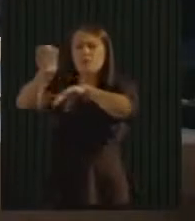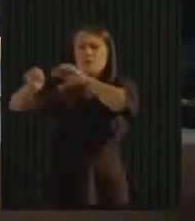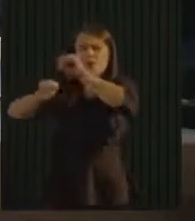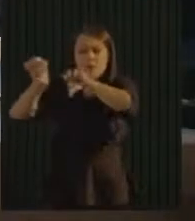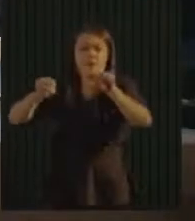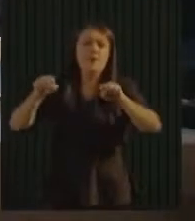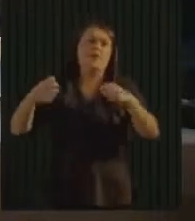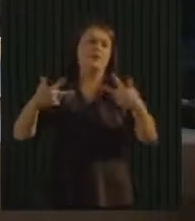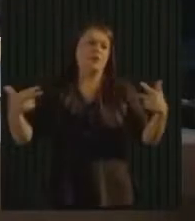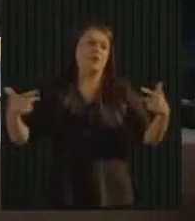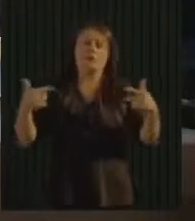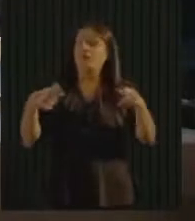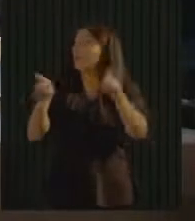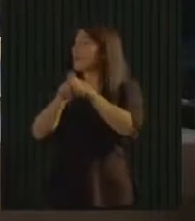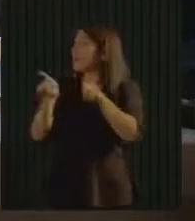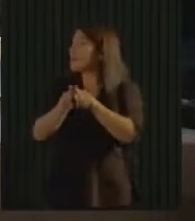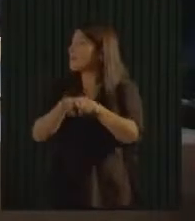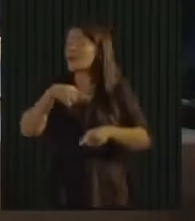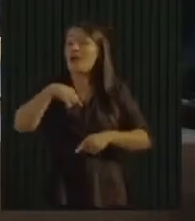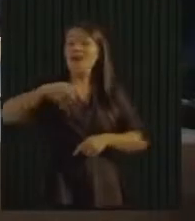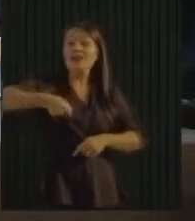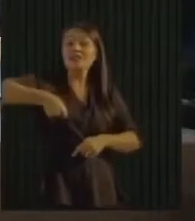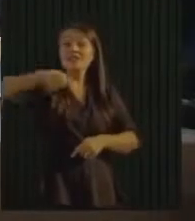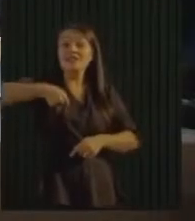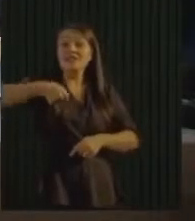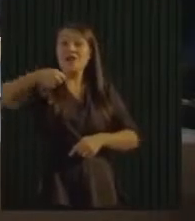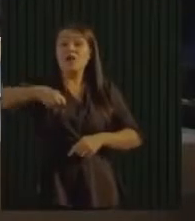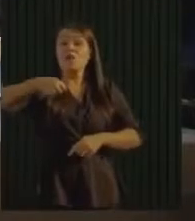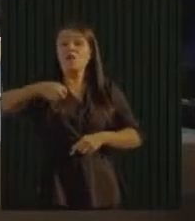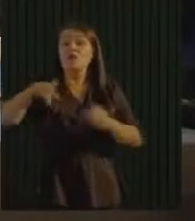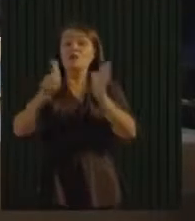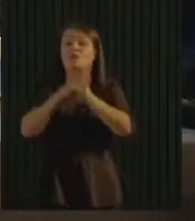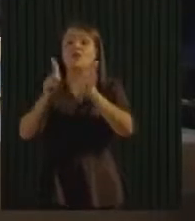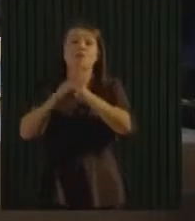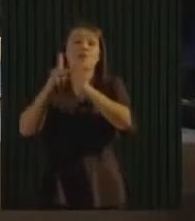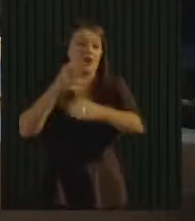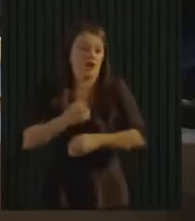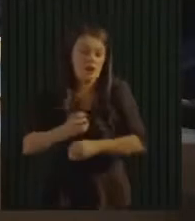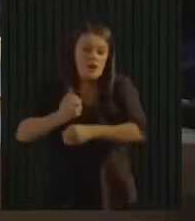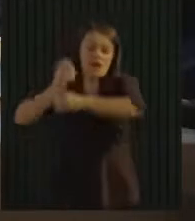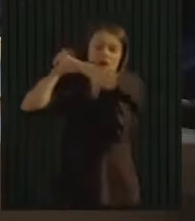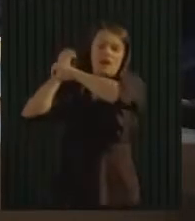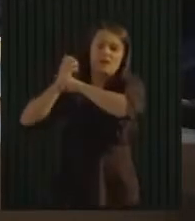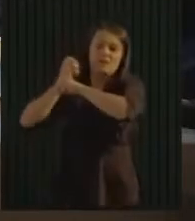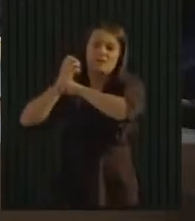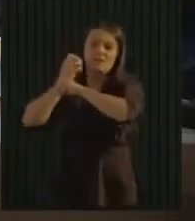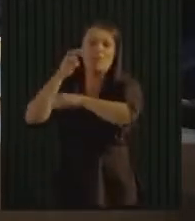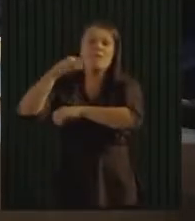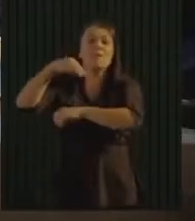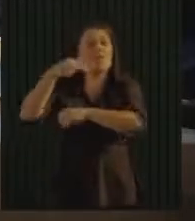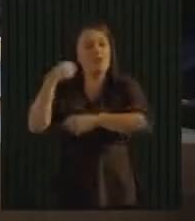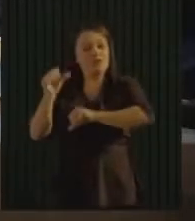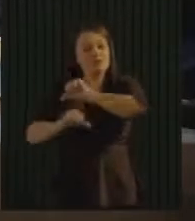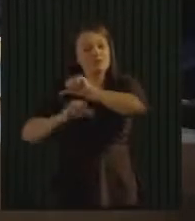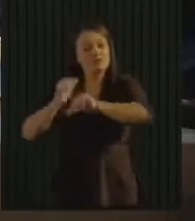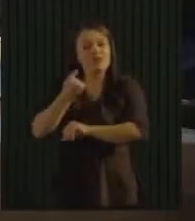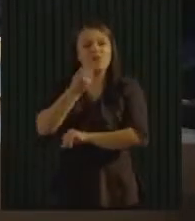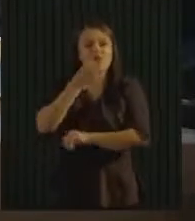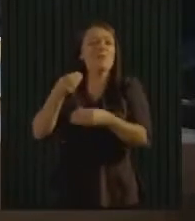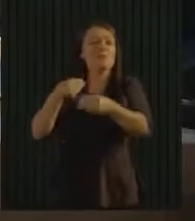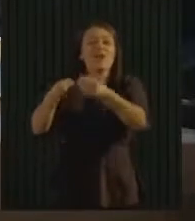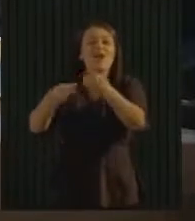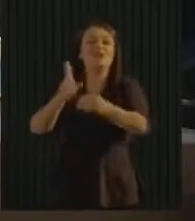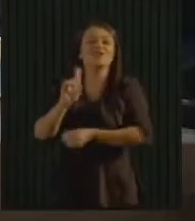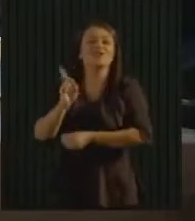modelo para nós, junto com a sacola compostável da mandioca que a gente está usando, os condomínios estão comprando. Ele está dando uma escala